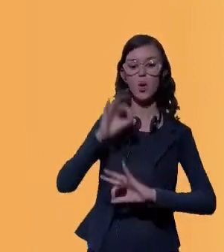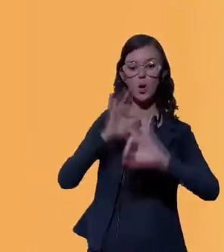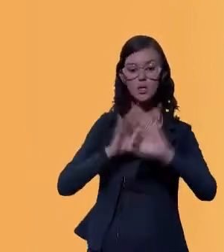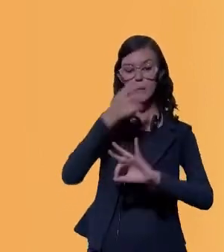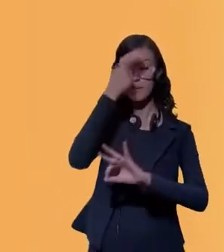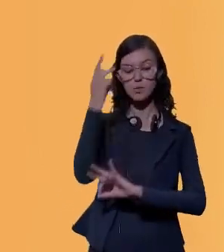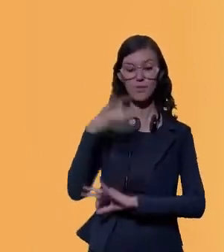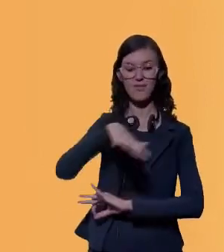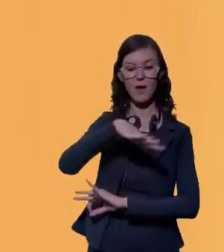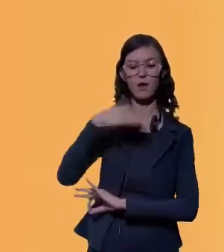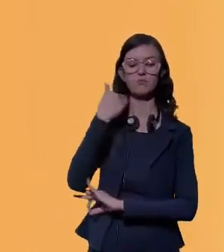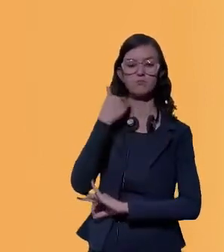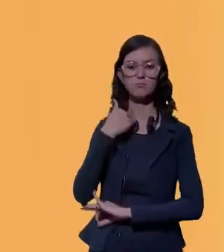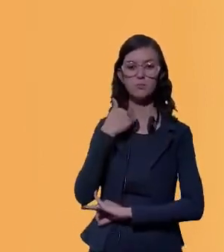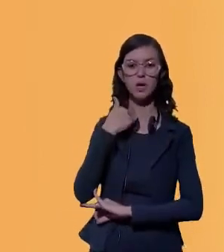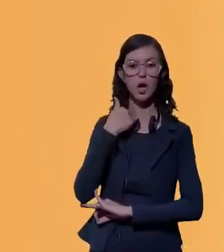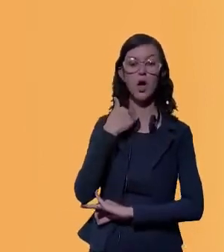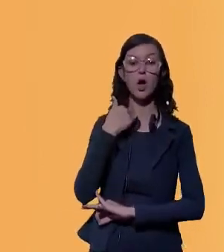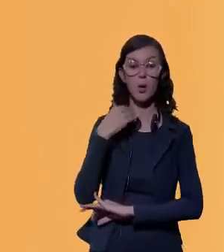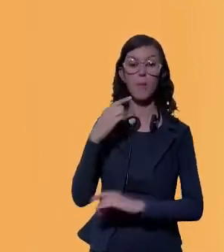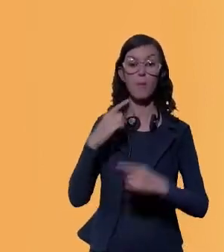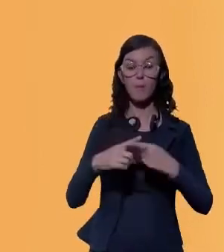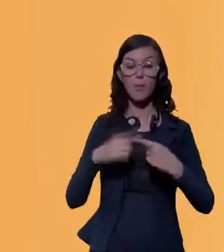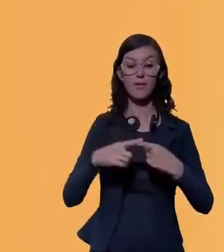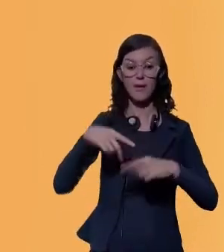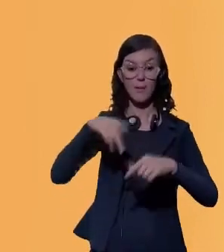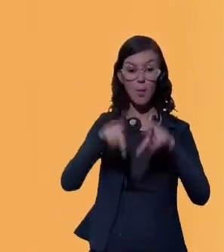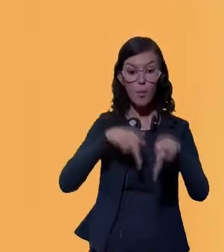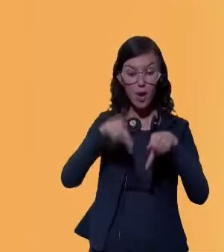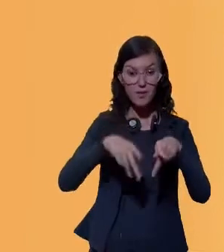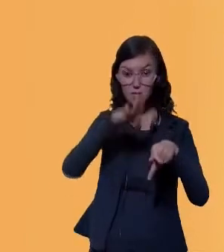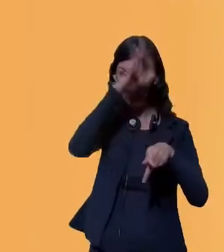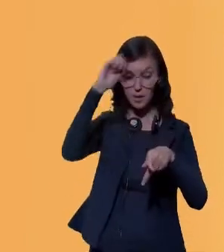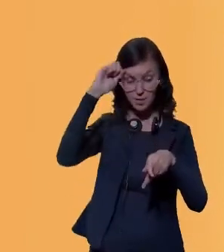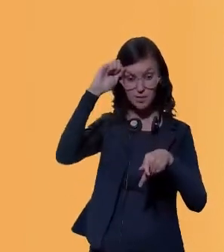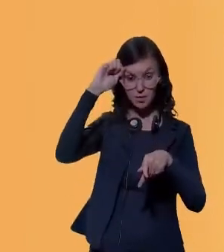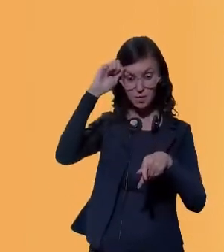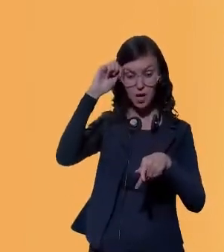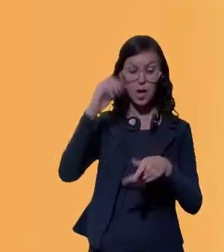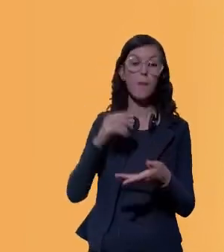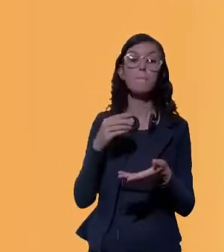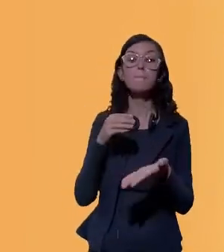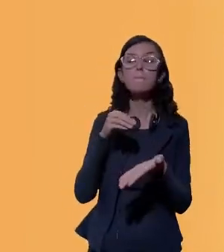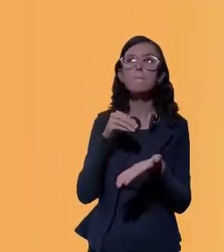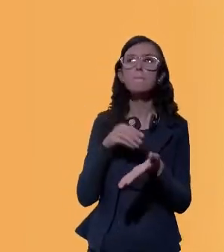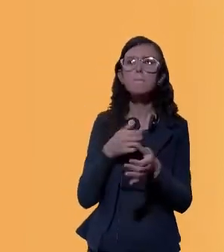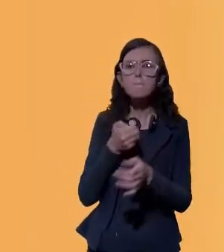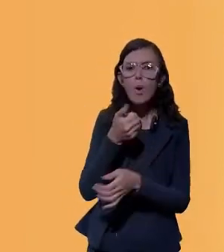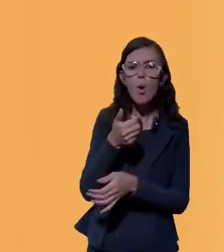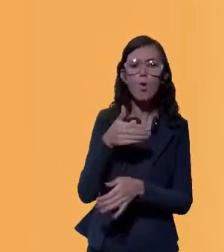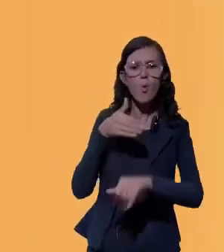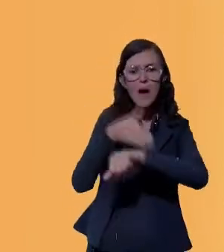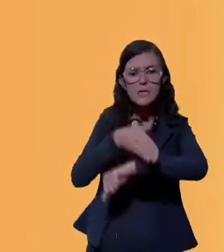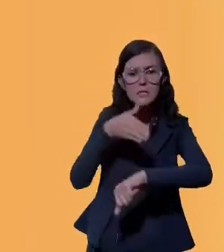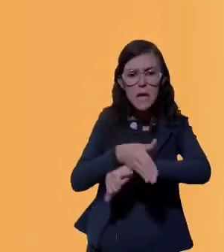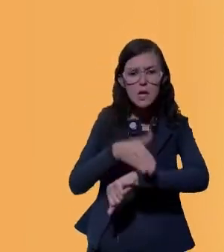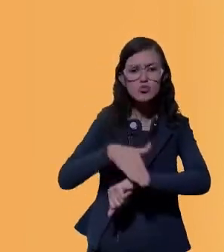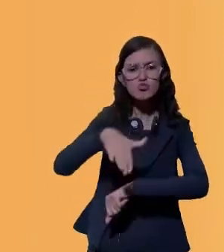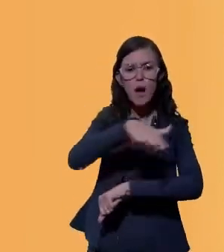Amazônia, que é a população menos bancarizada do país. Então, tem menos acesso aos serviços bancários, menos acesso,